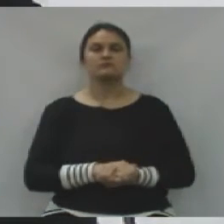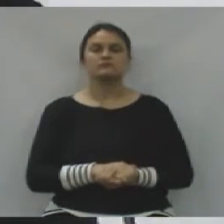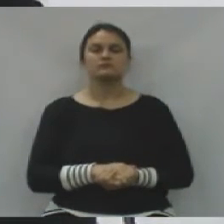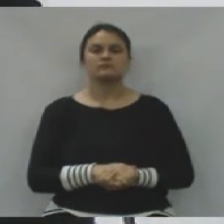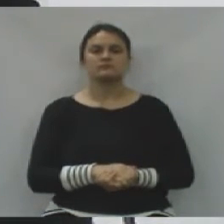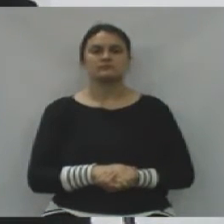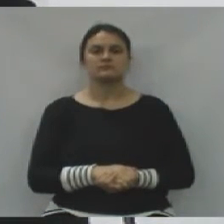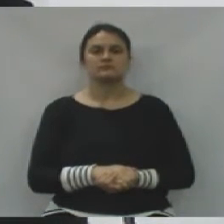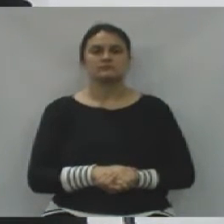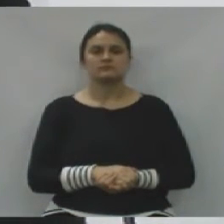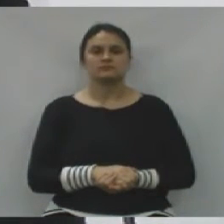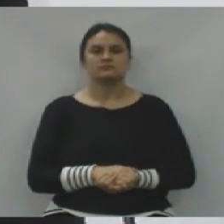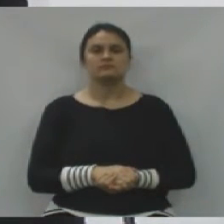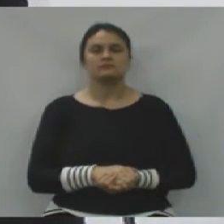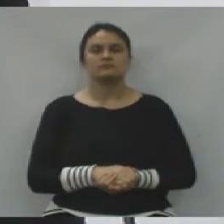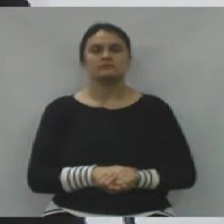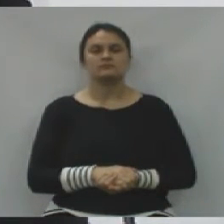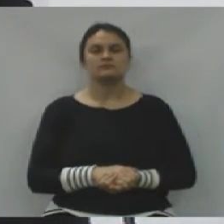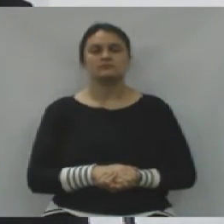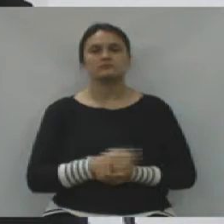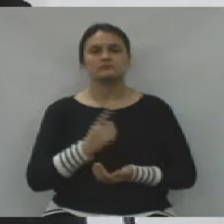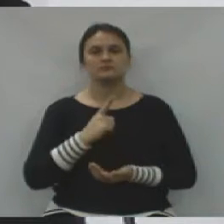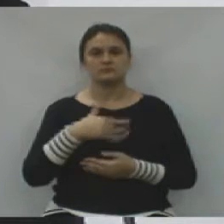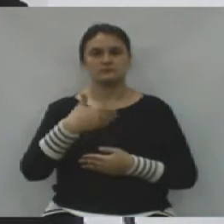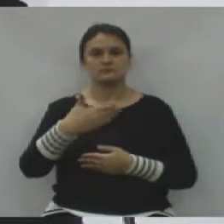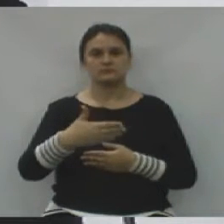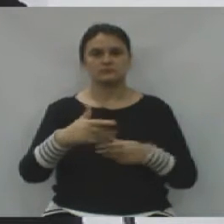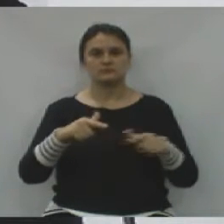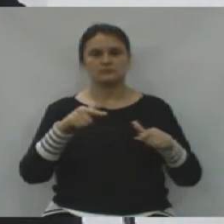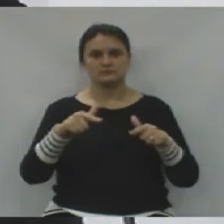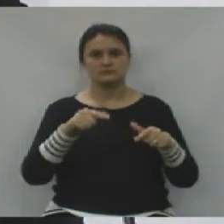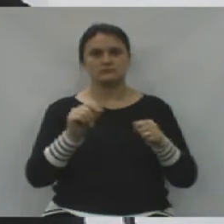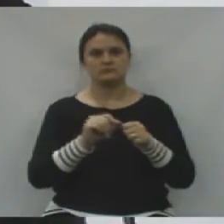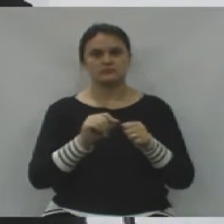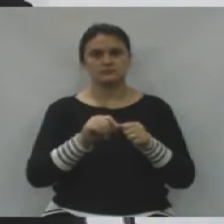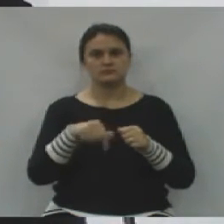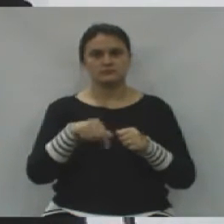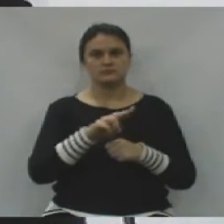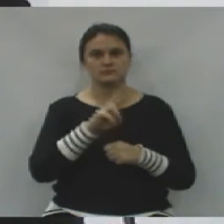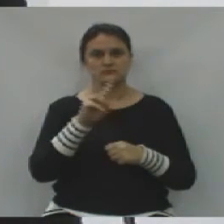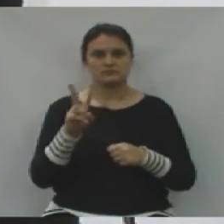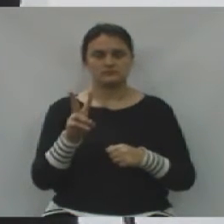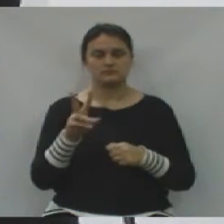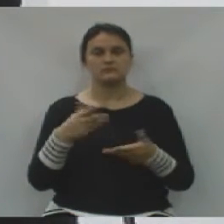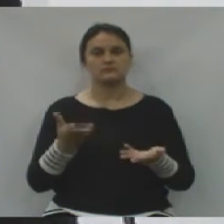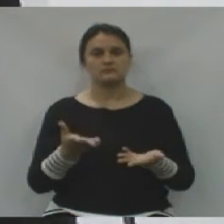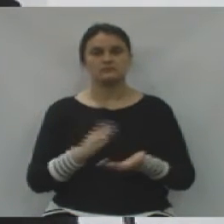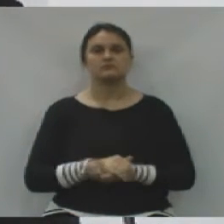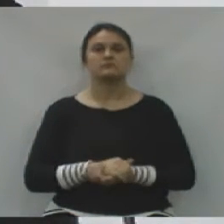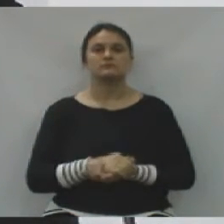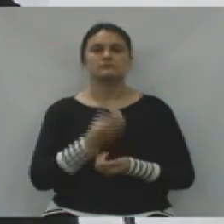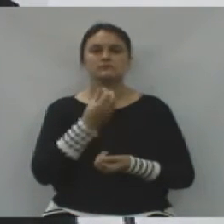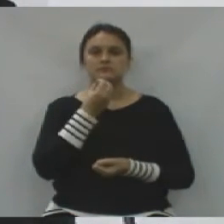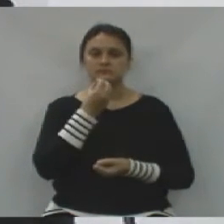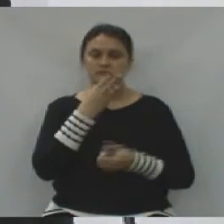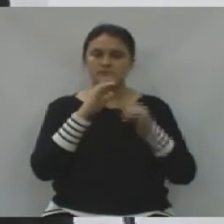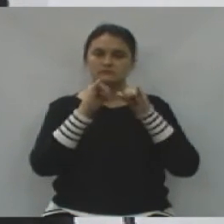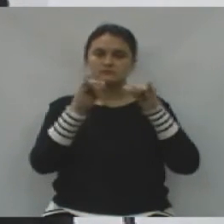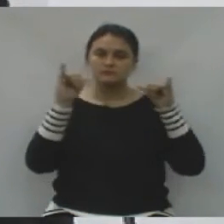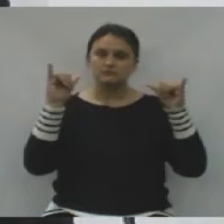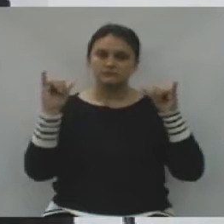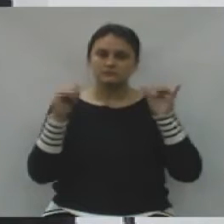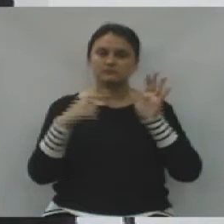tendo para essa realização numa sequência de trabalhos realizados em União da Vitória. Portanto, boas notícias